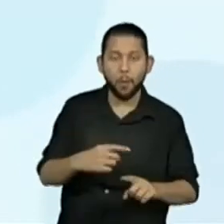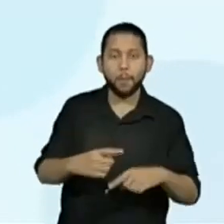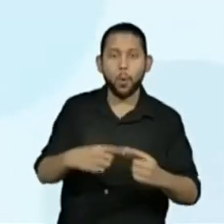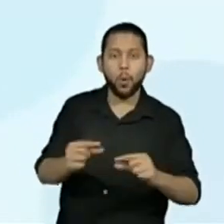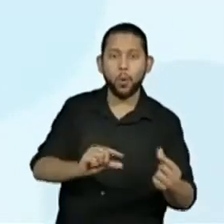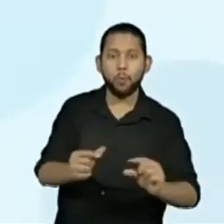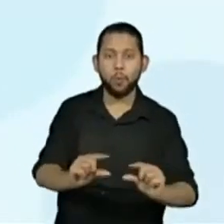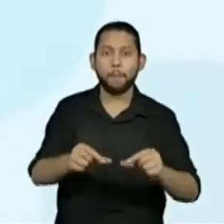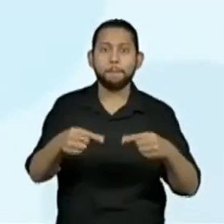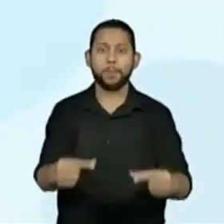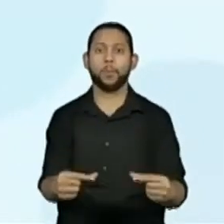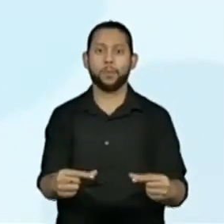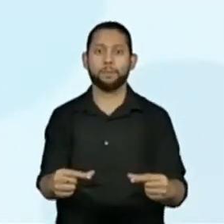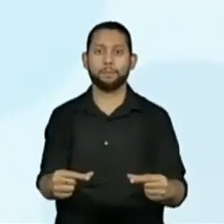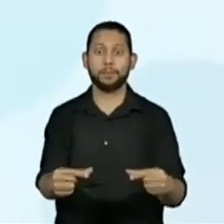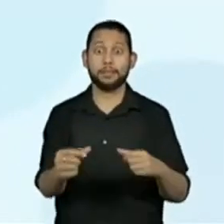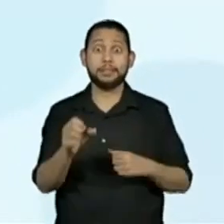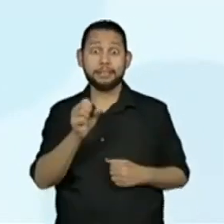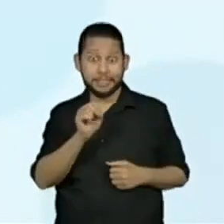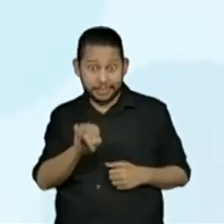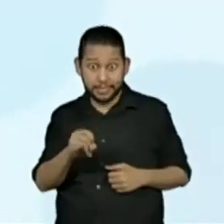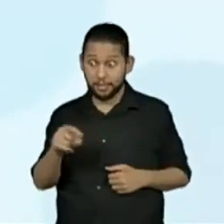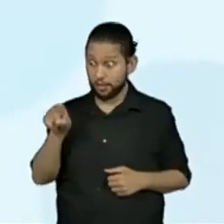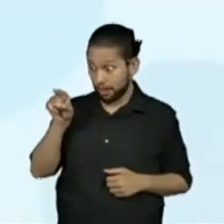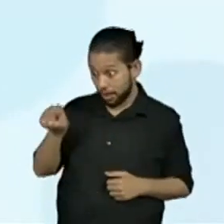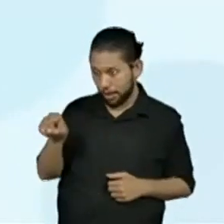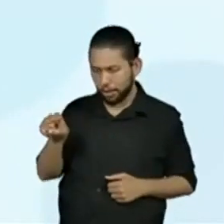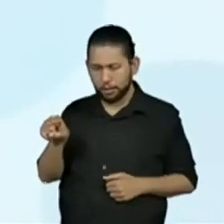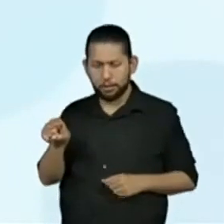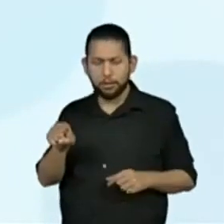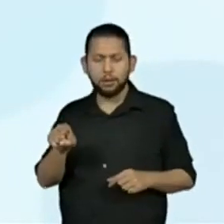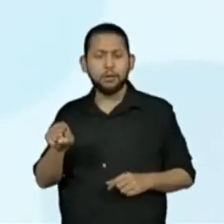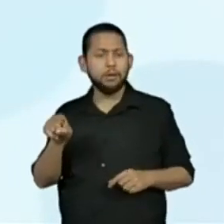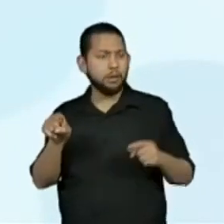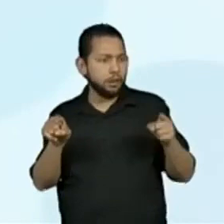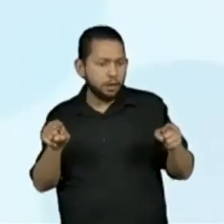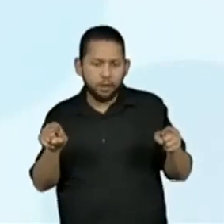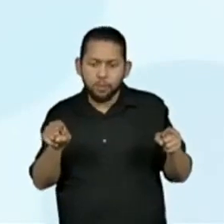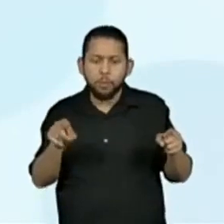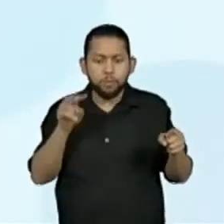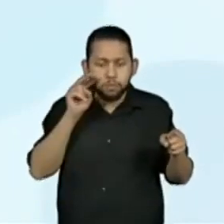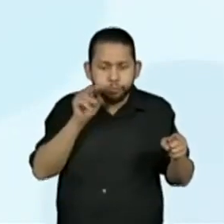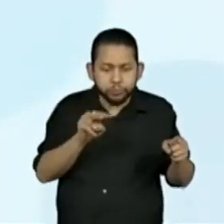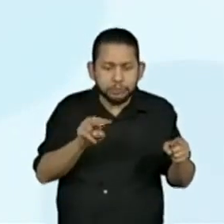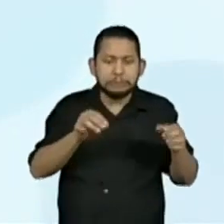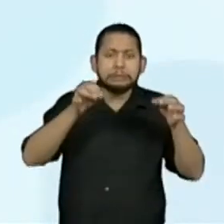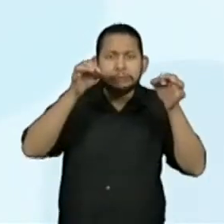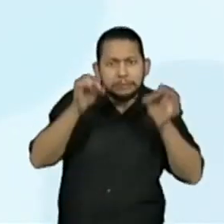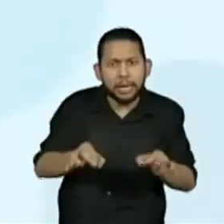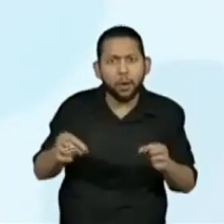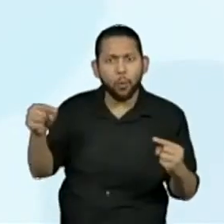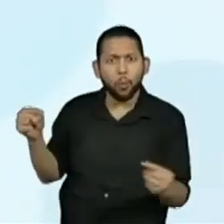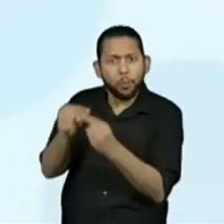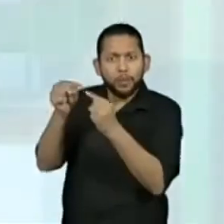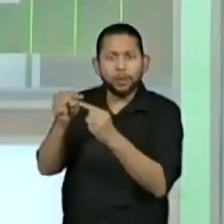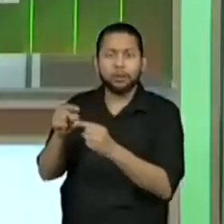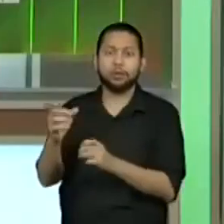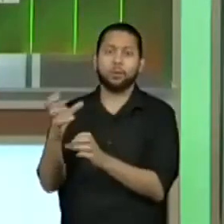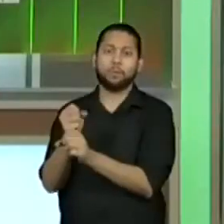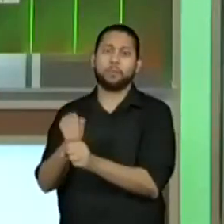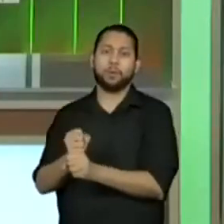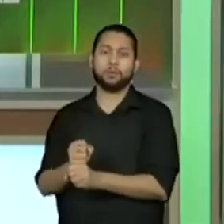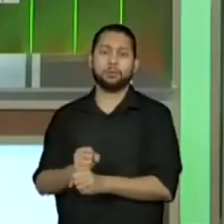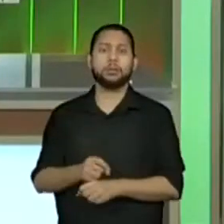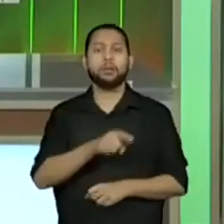resultado. Se o resultado foi o escolhido, marcava um ponto. A gente vai explorar aí, até